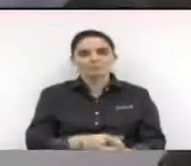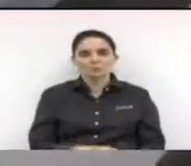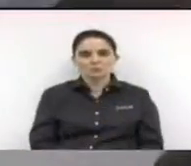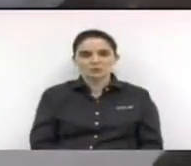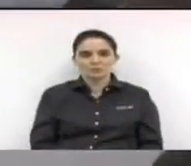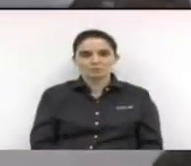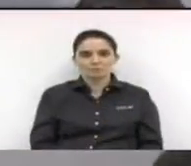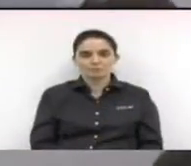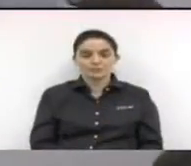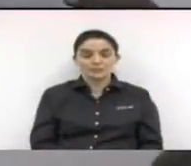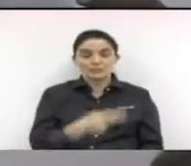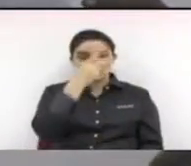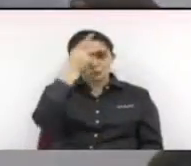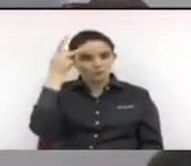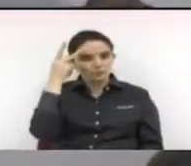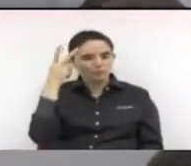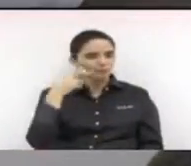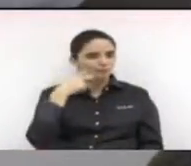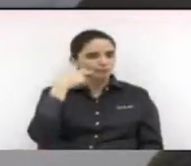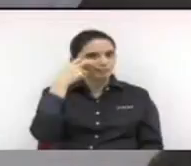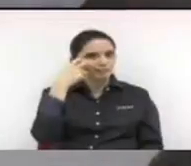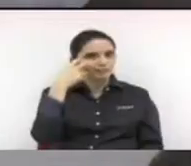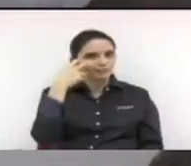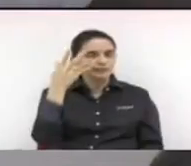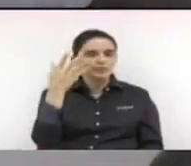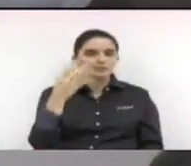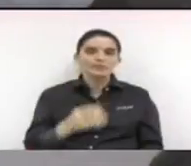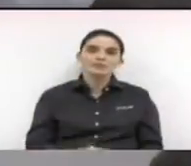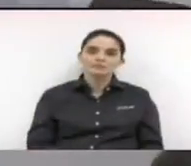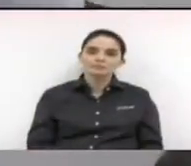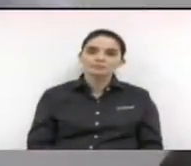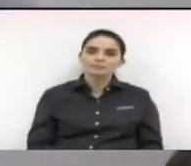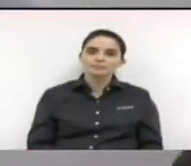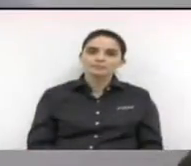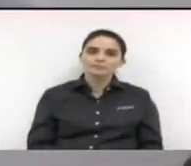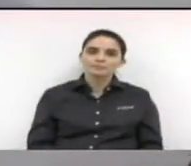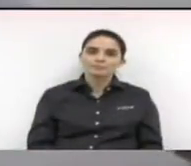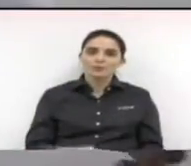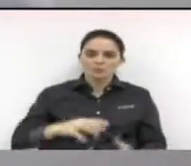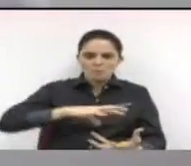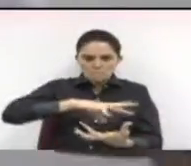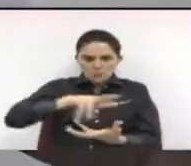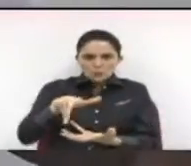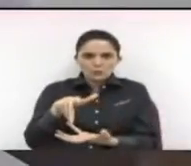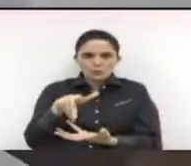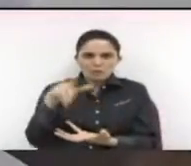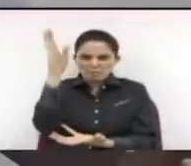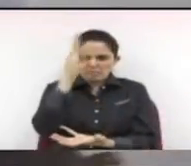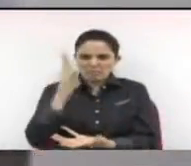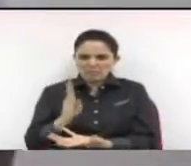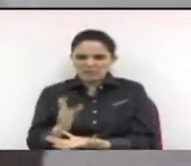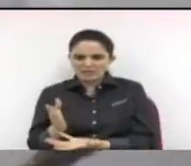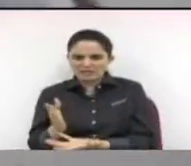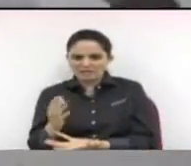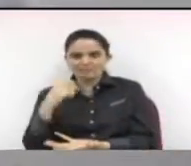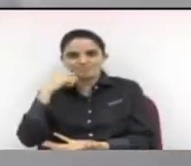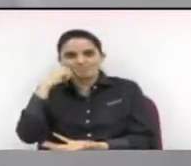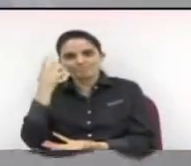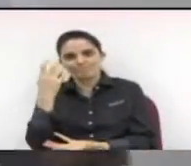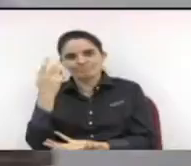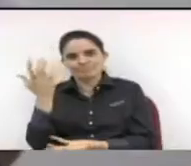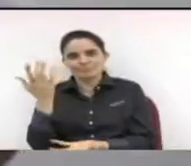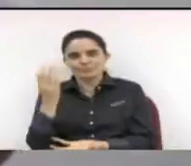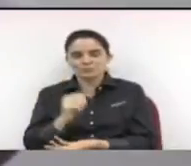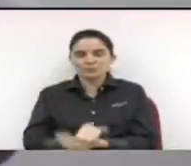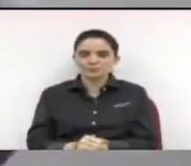pessoa está envergonhando o Brasil aí pelo mundo afora. É lamentável realmente. Agora vem o